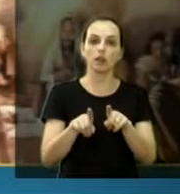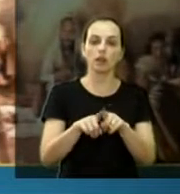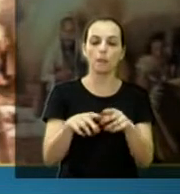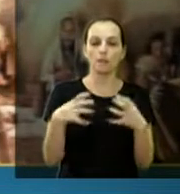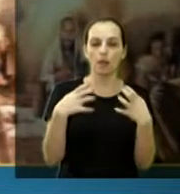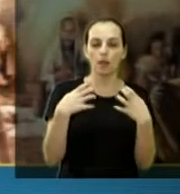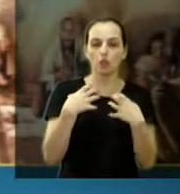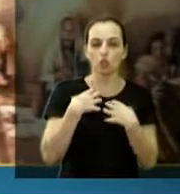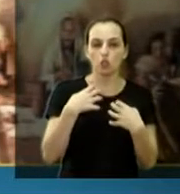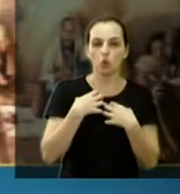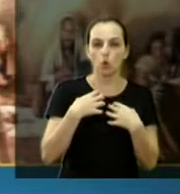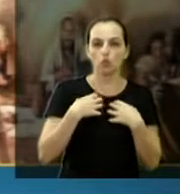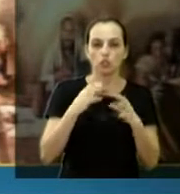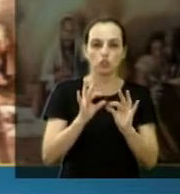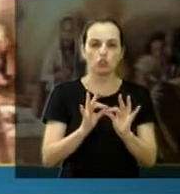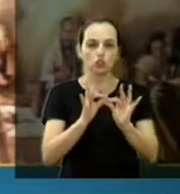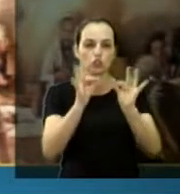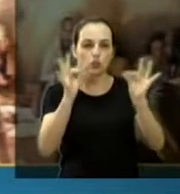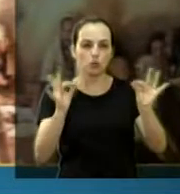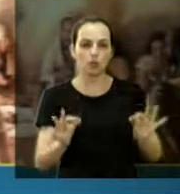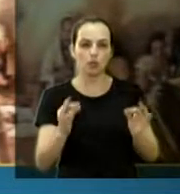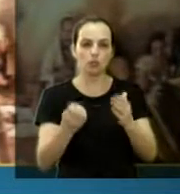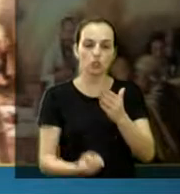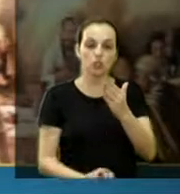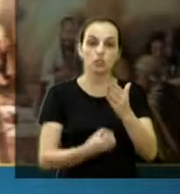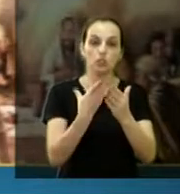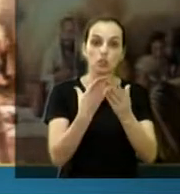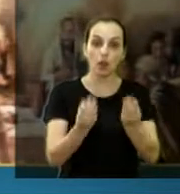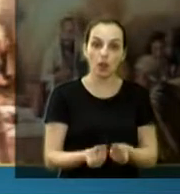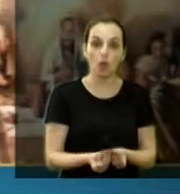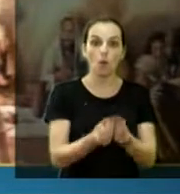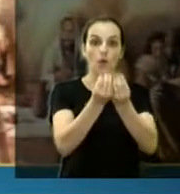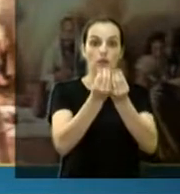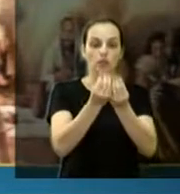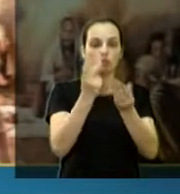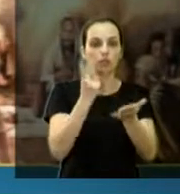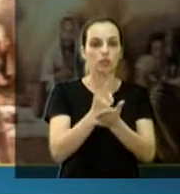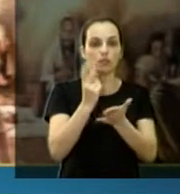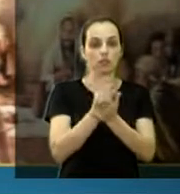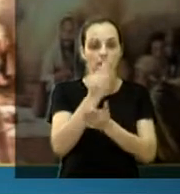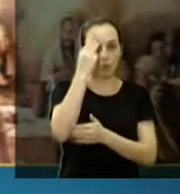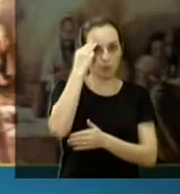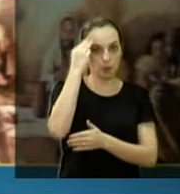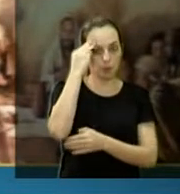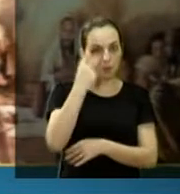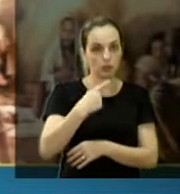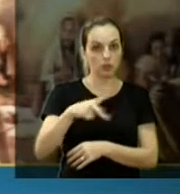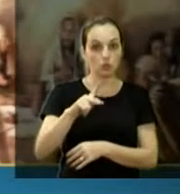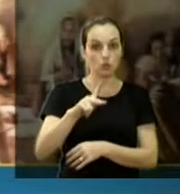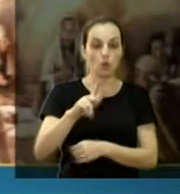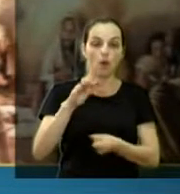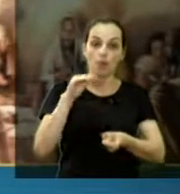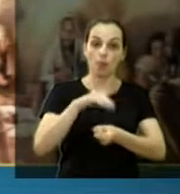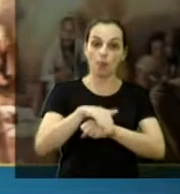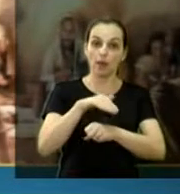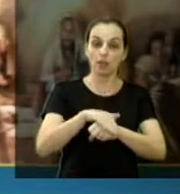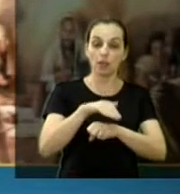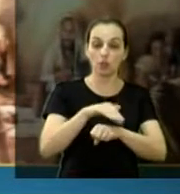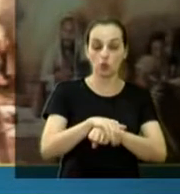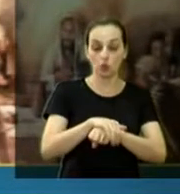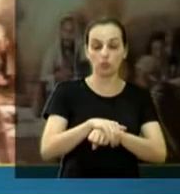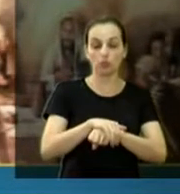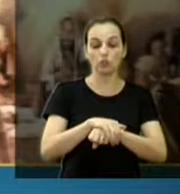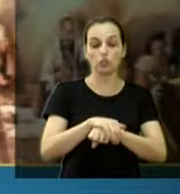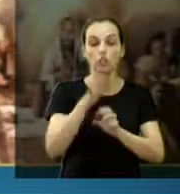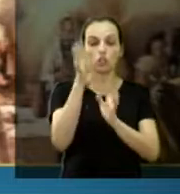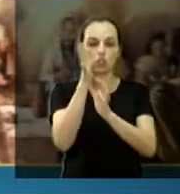Nesta ceia, Jesus instituiu o santo sacrifício como sua eterna memória. É nessa noite que Jesus é preso, interrogado